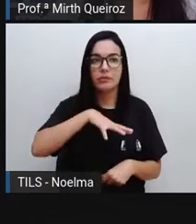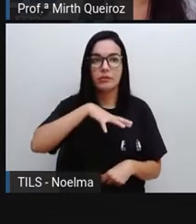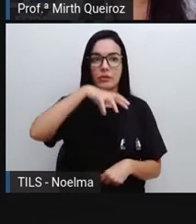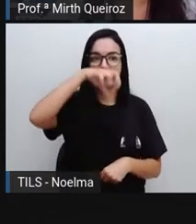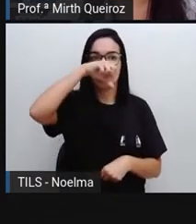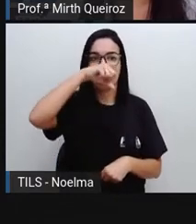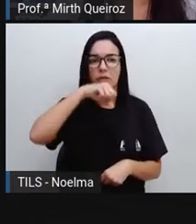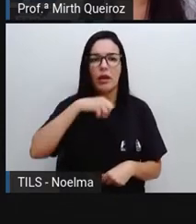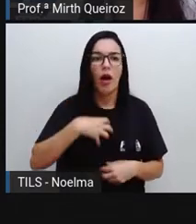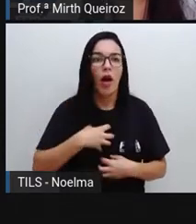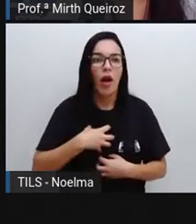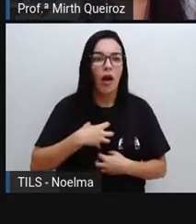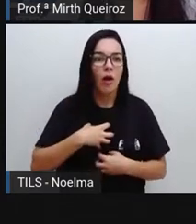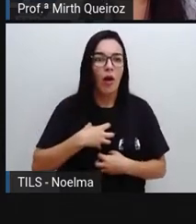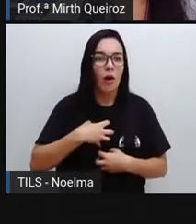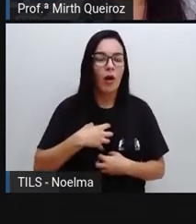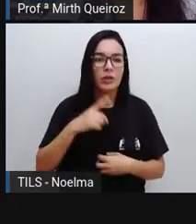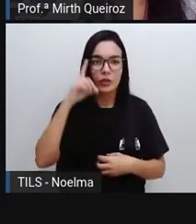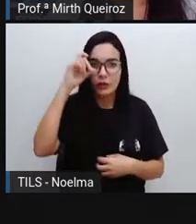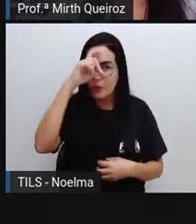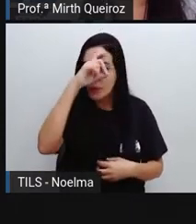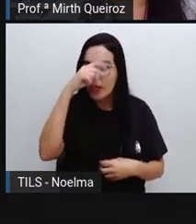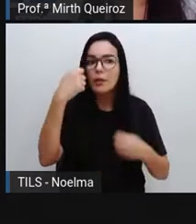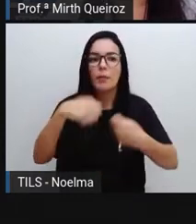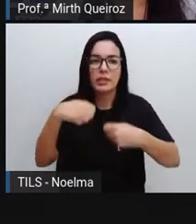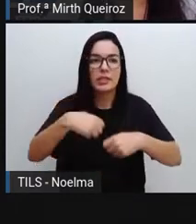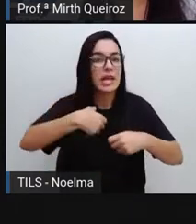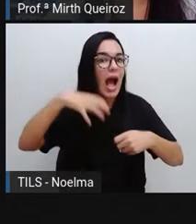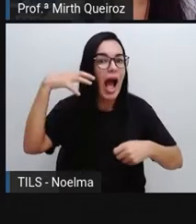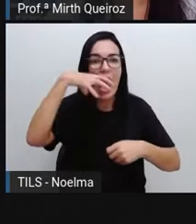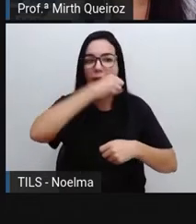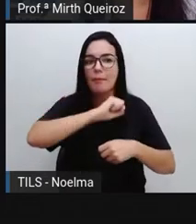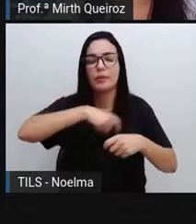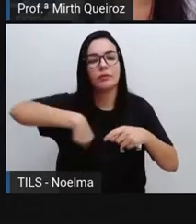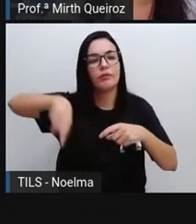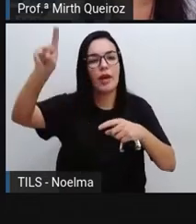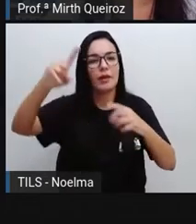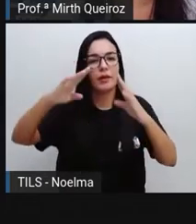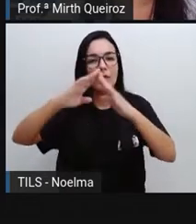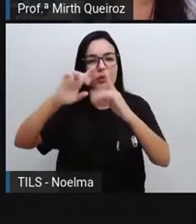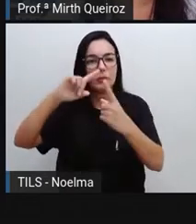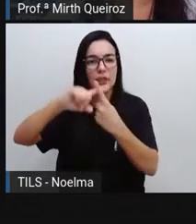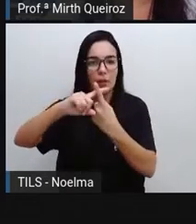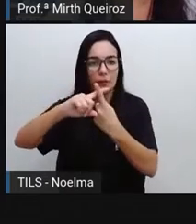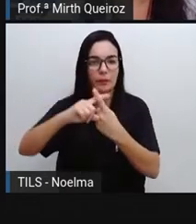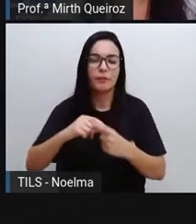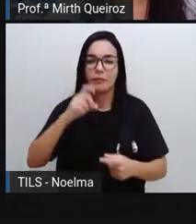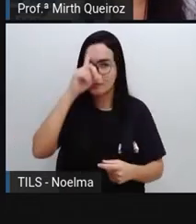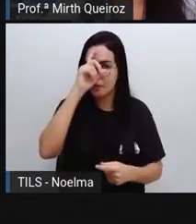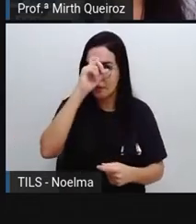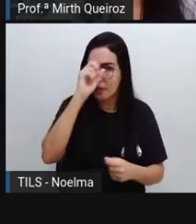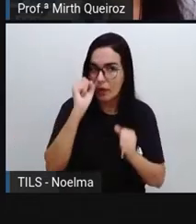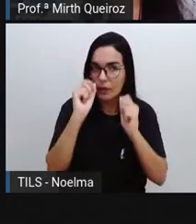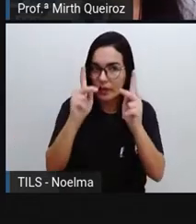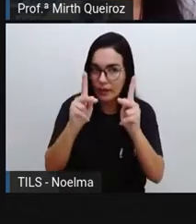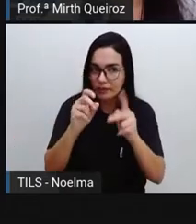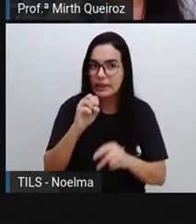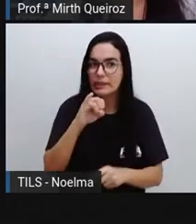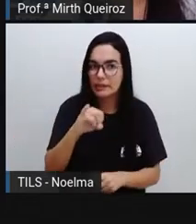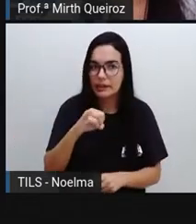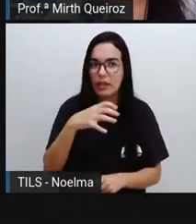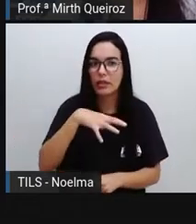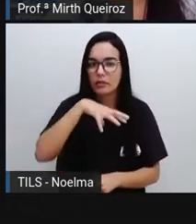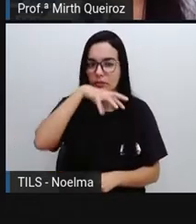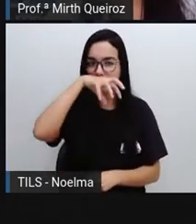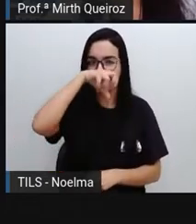ela já tem que buscar aí um ponto de socorro, certo? Então, os sintomas mais graves são quais? Dificuldade de respirar,